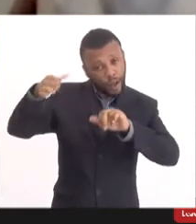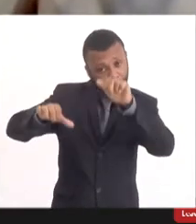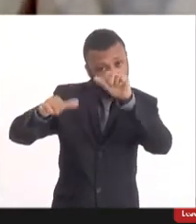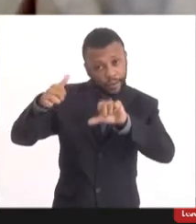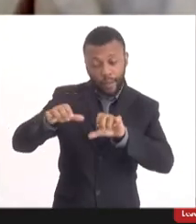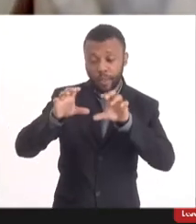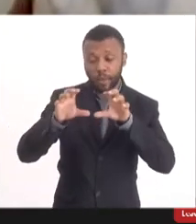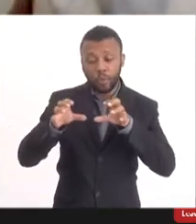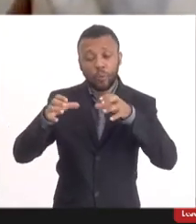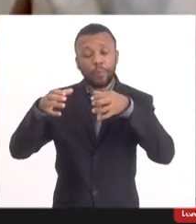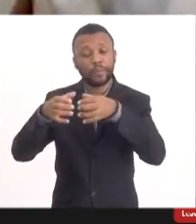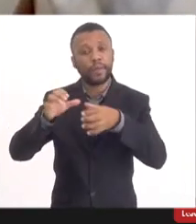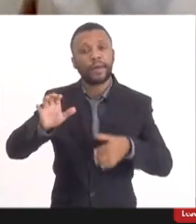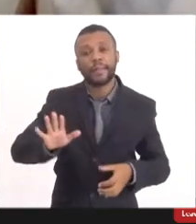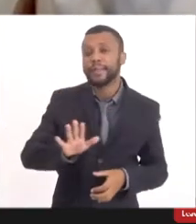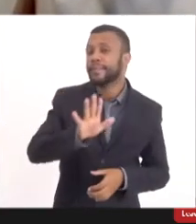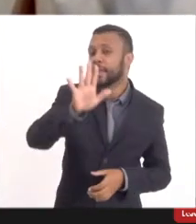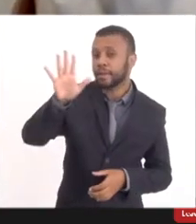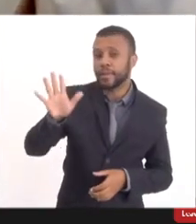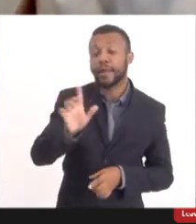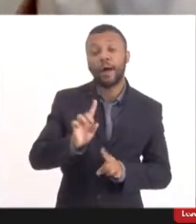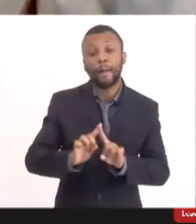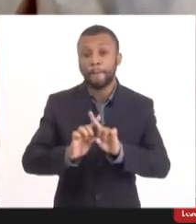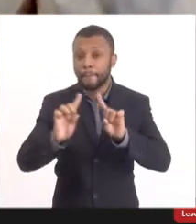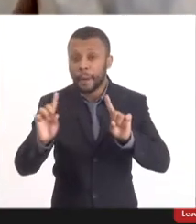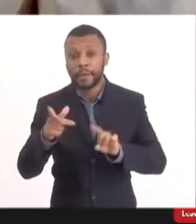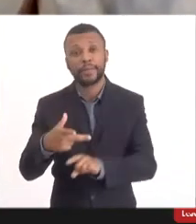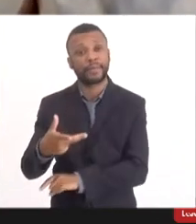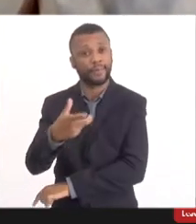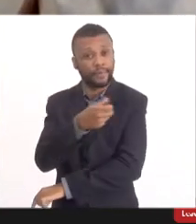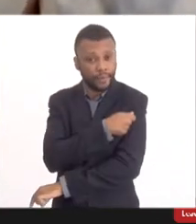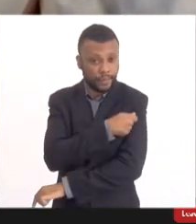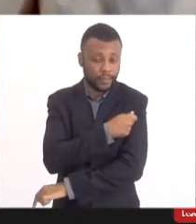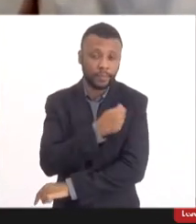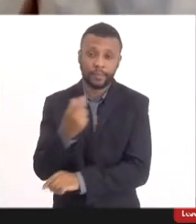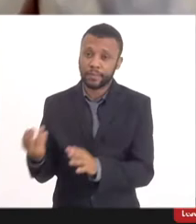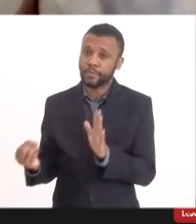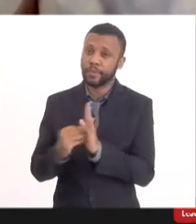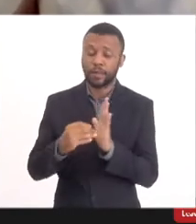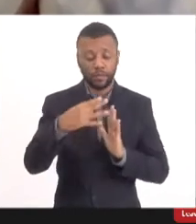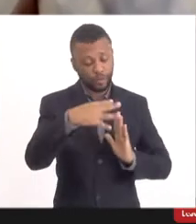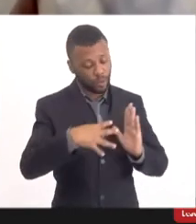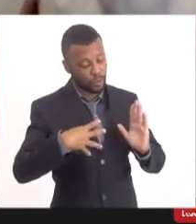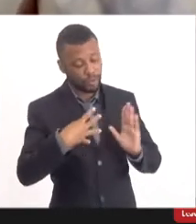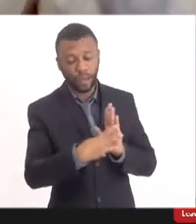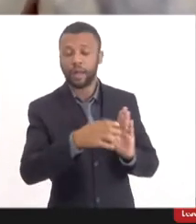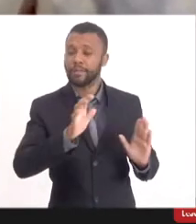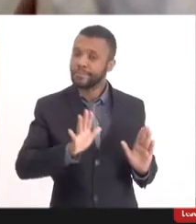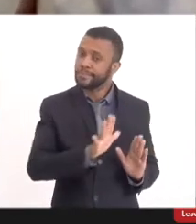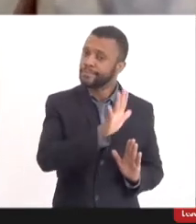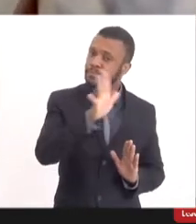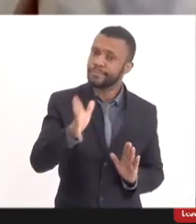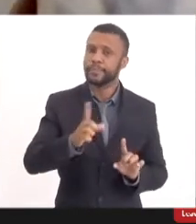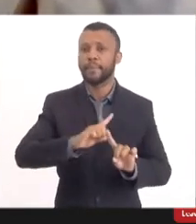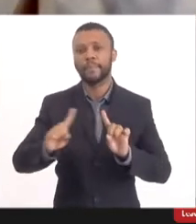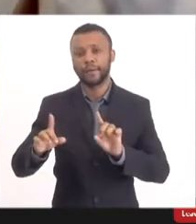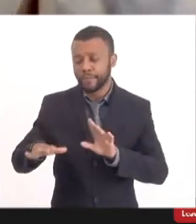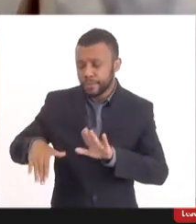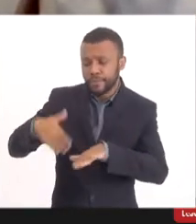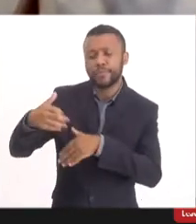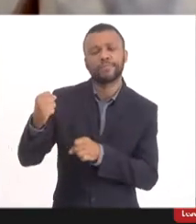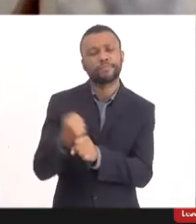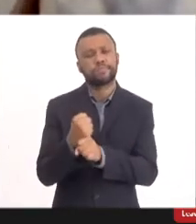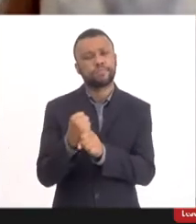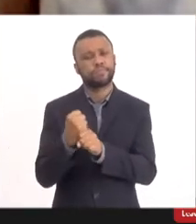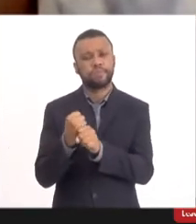nacional. Óbvio que essas vacinas que fazem parte do calendário nacional, elas foram desenvolvidas ao longo de vários anos. Elas foram